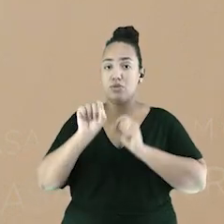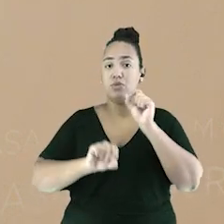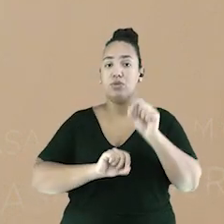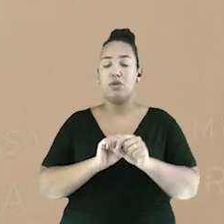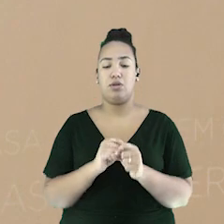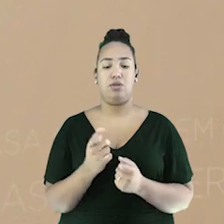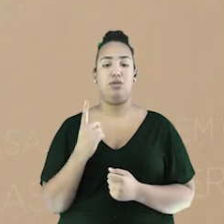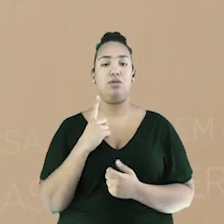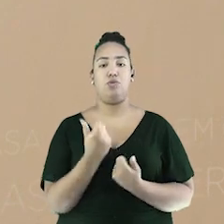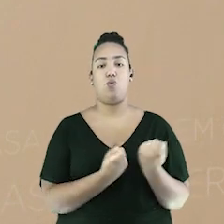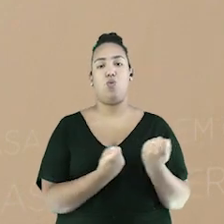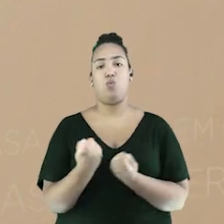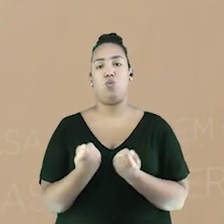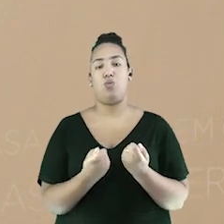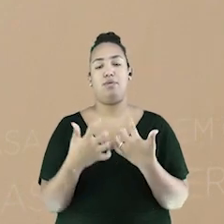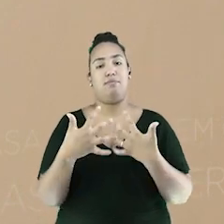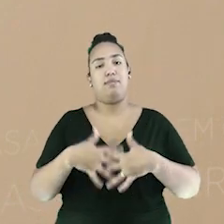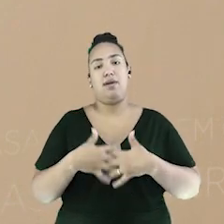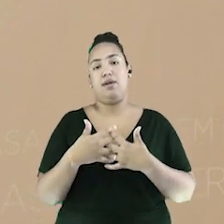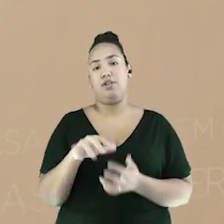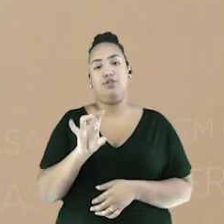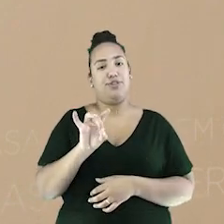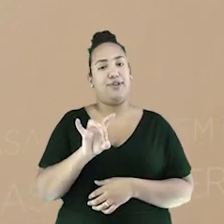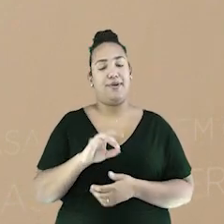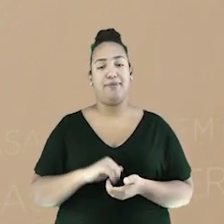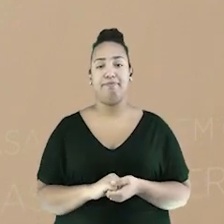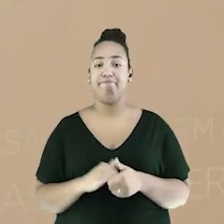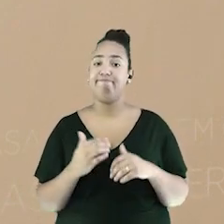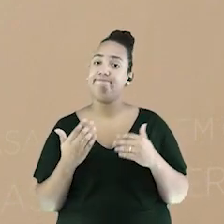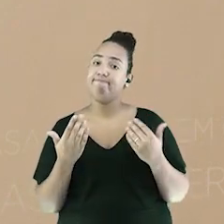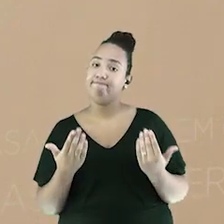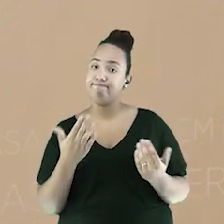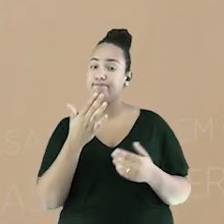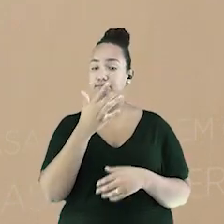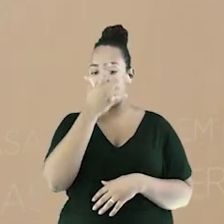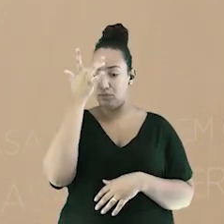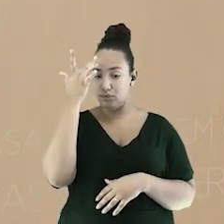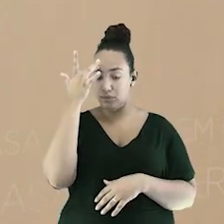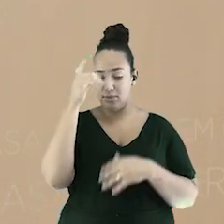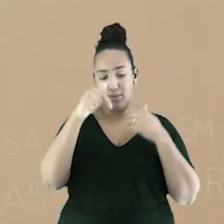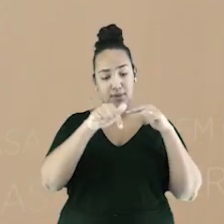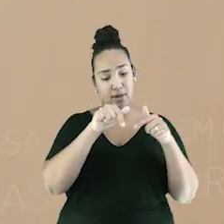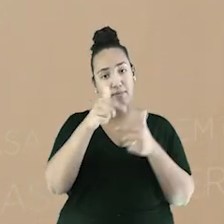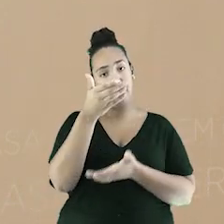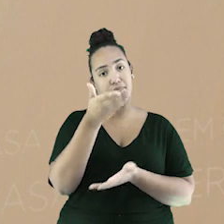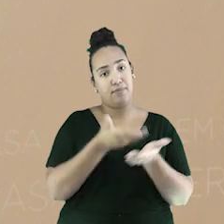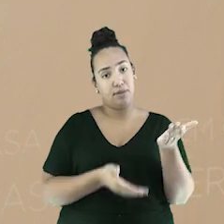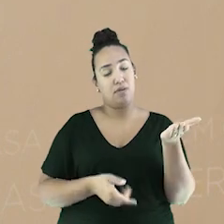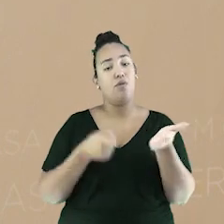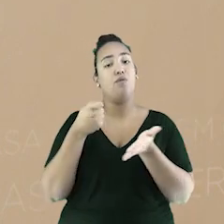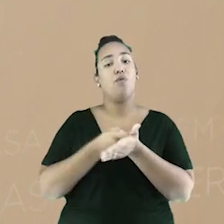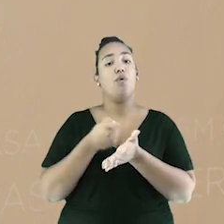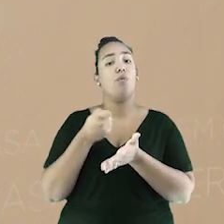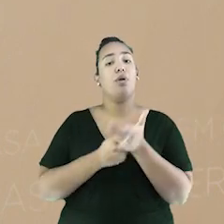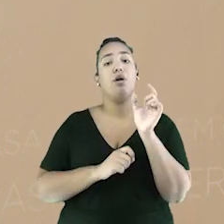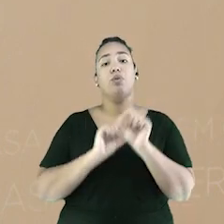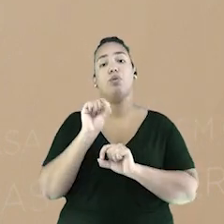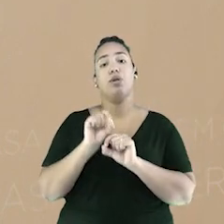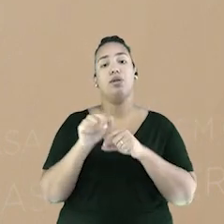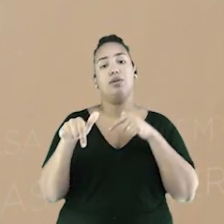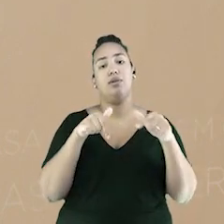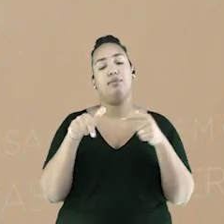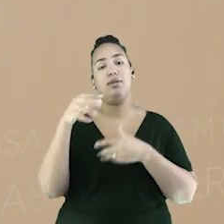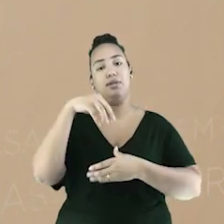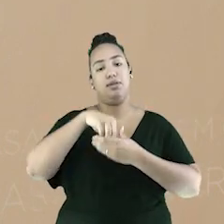e se viu obrigado a trabalhar nas indústrias. Além do baixo salário, os trabalhadores